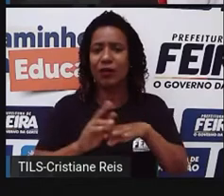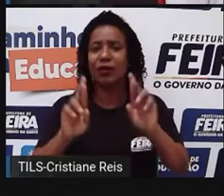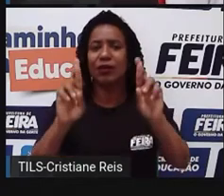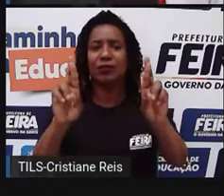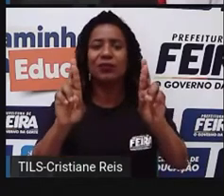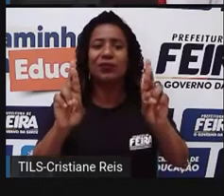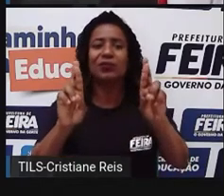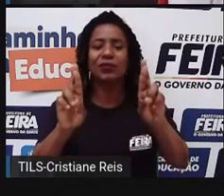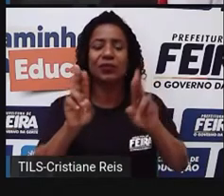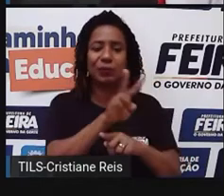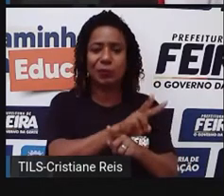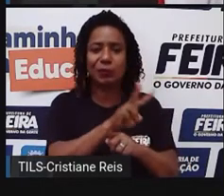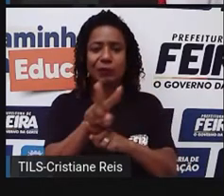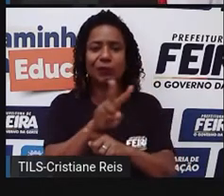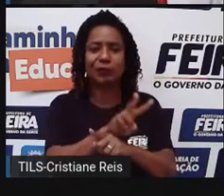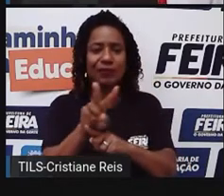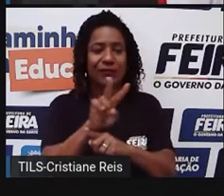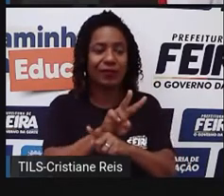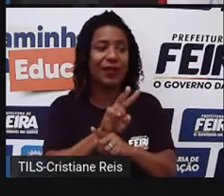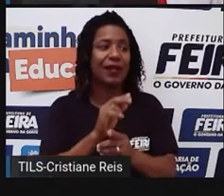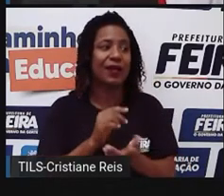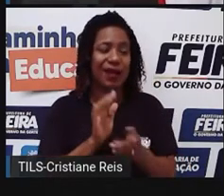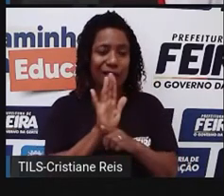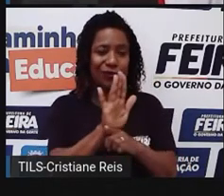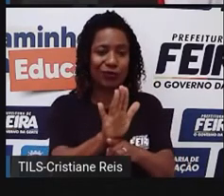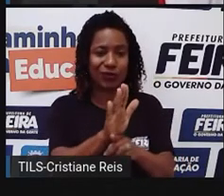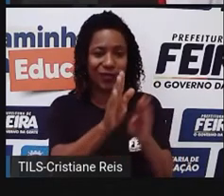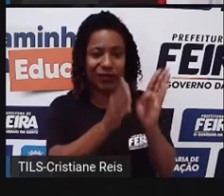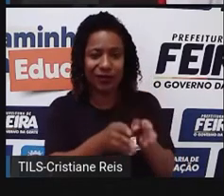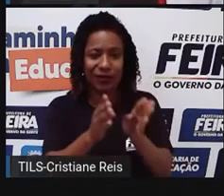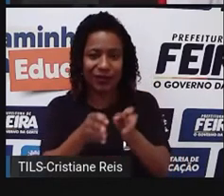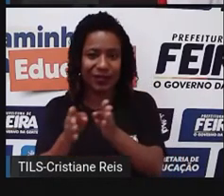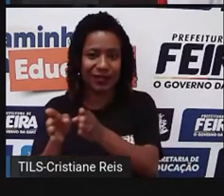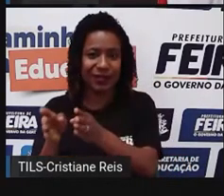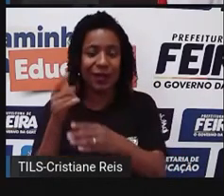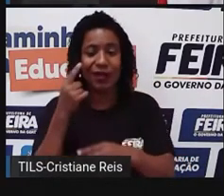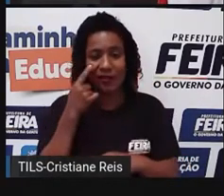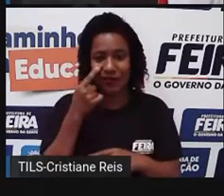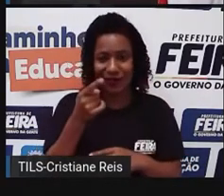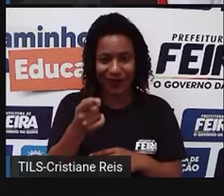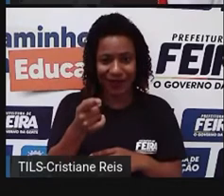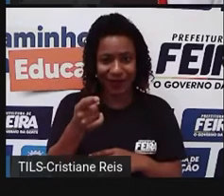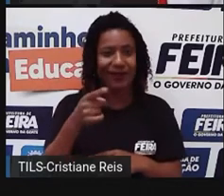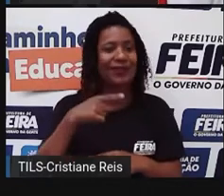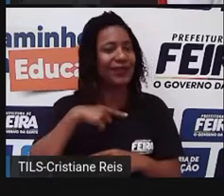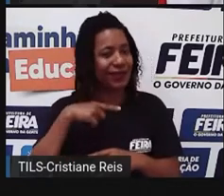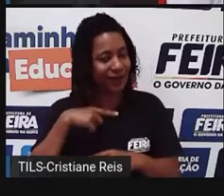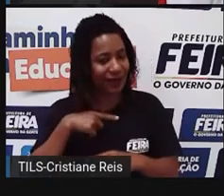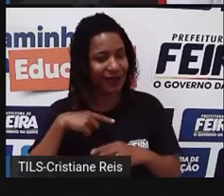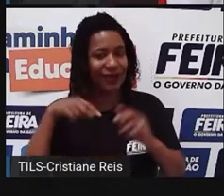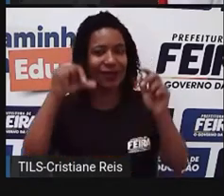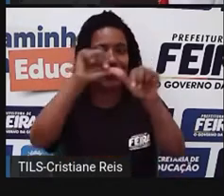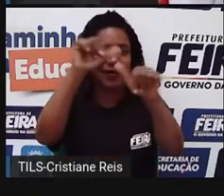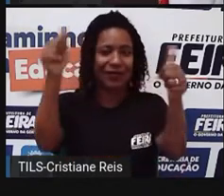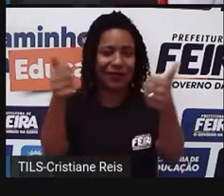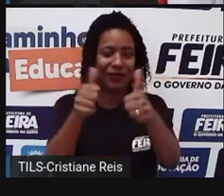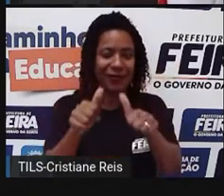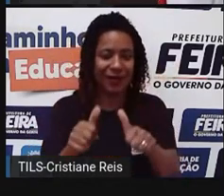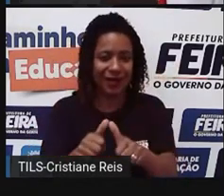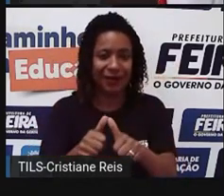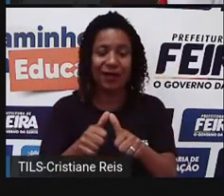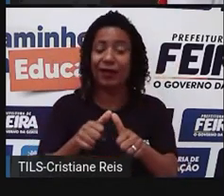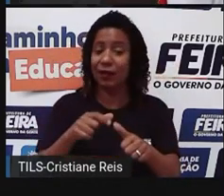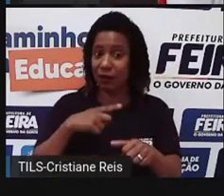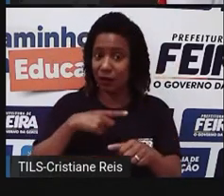se mantenha ali funcionando. Então, vocês estão vendo aí um mapa e tem, assim, essas, né, bandeirinhas sinalizando. Então,